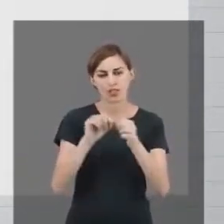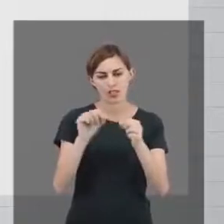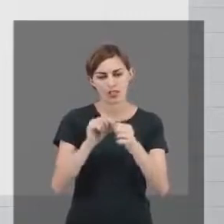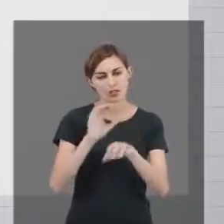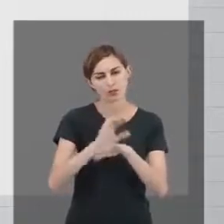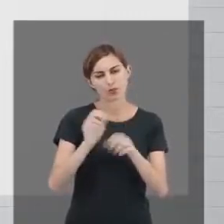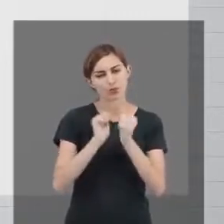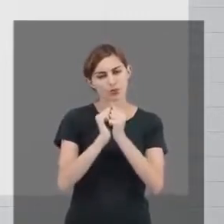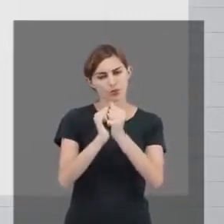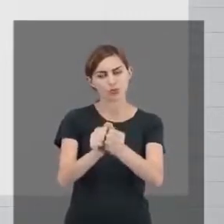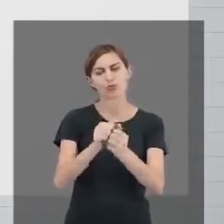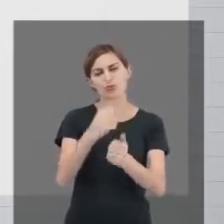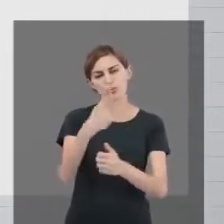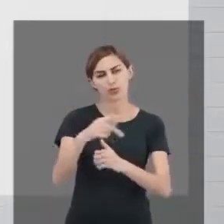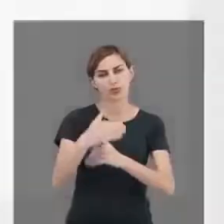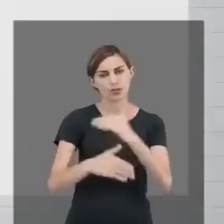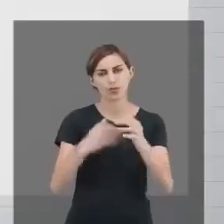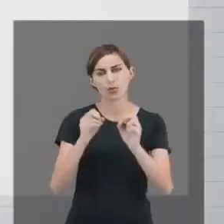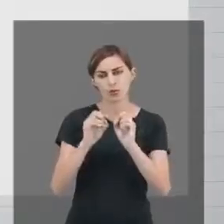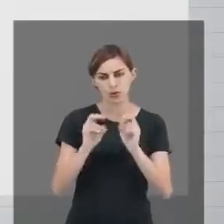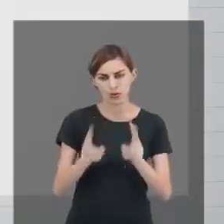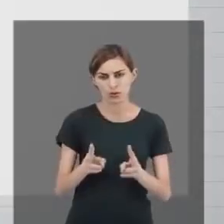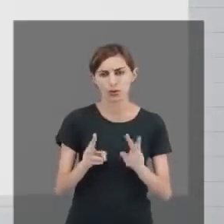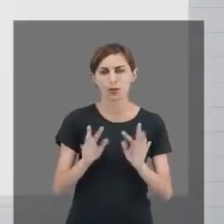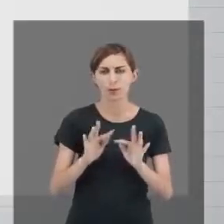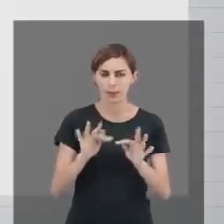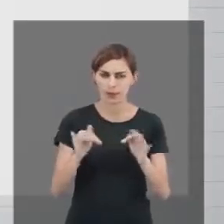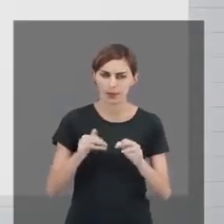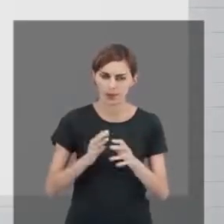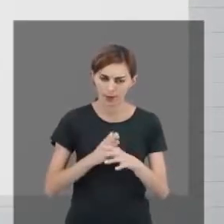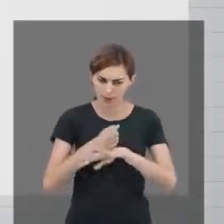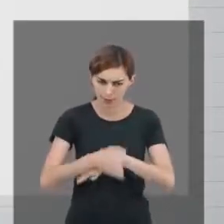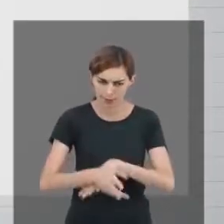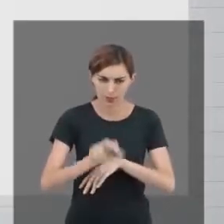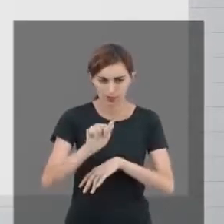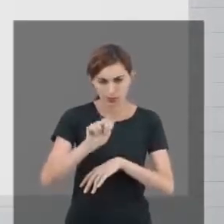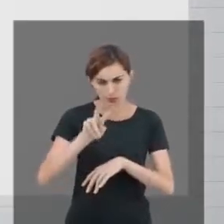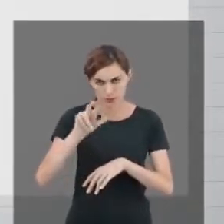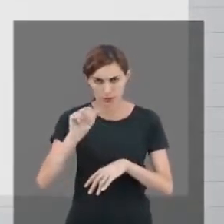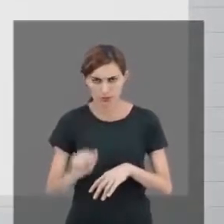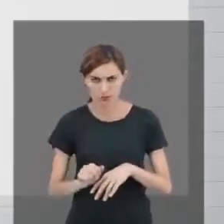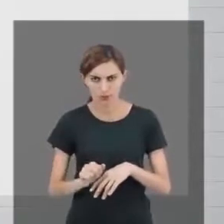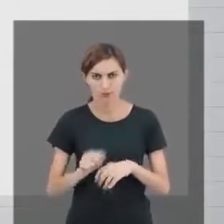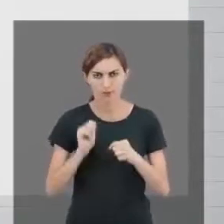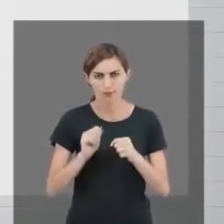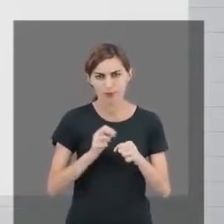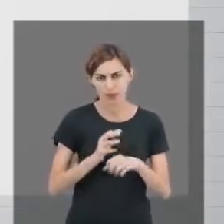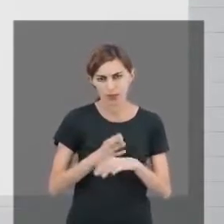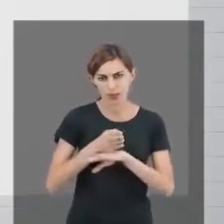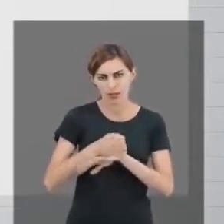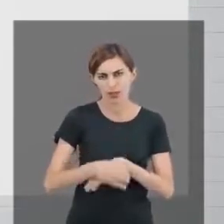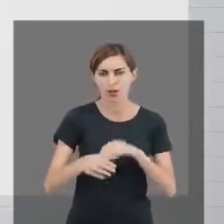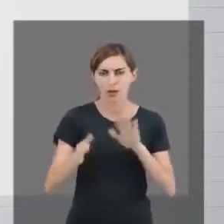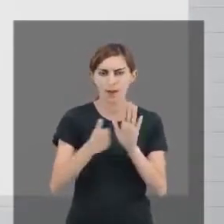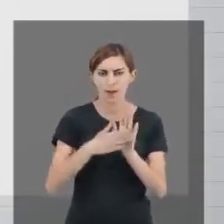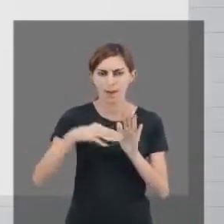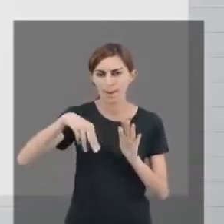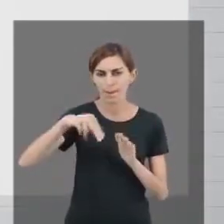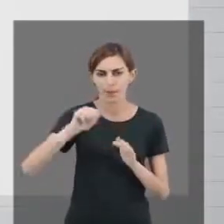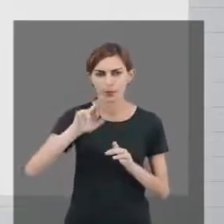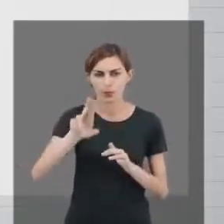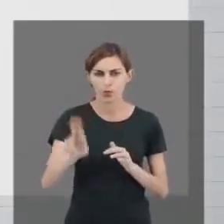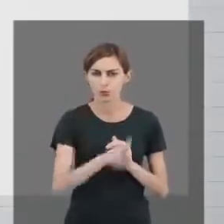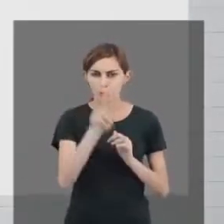junto com vocês. Ok? E para navegar no ambiente, você pode acessar o manual de uso